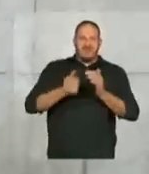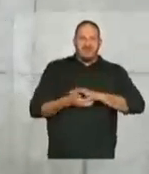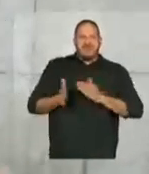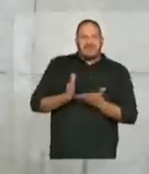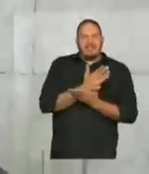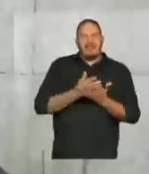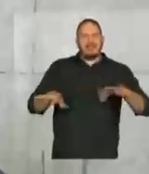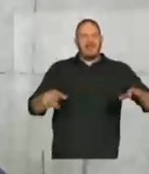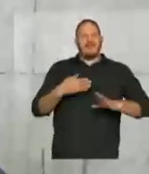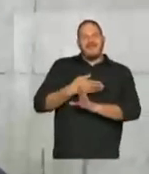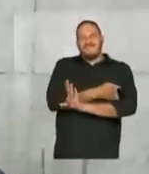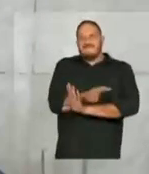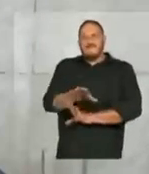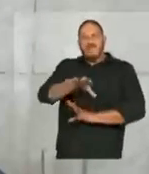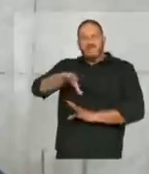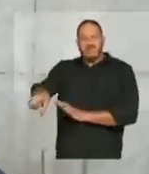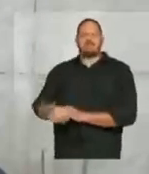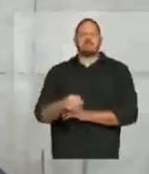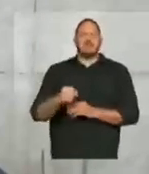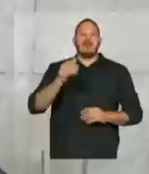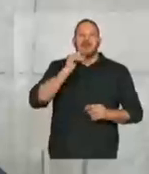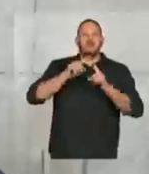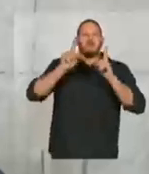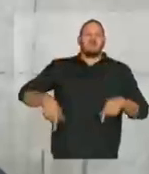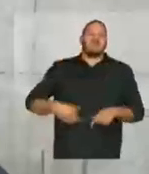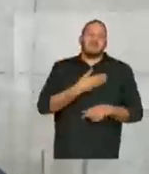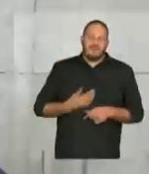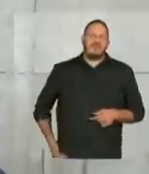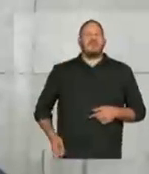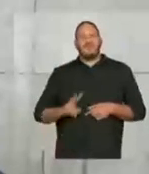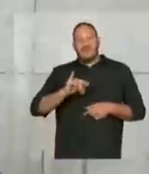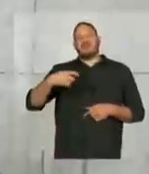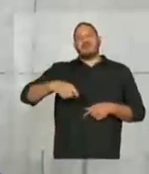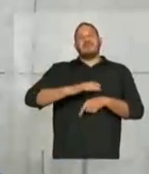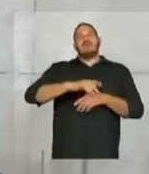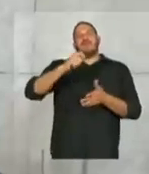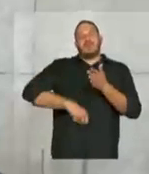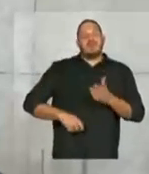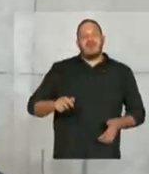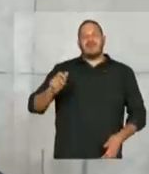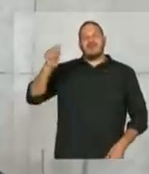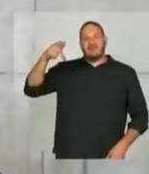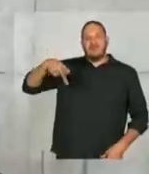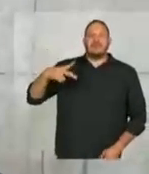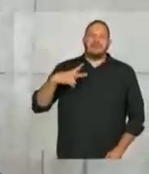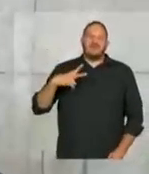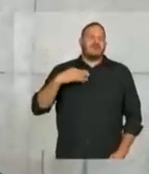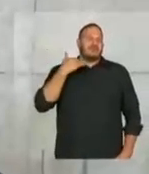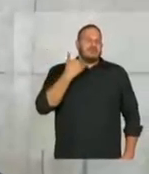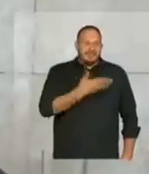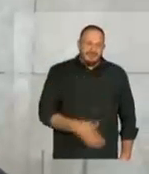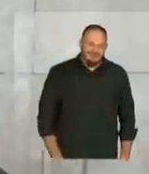massas, vai ser induzida que o servidor tenha que contratar uma Previdência complementar de um banco.